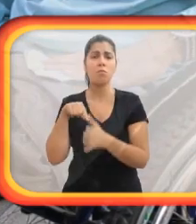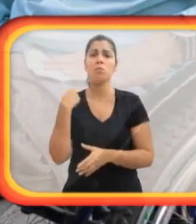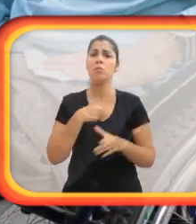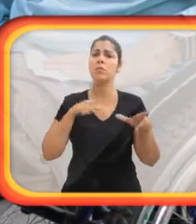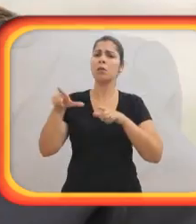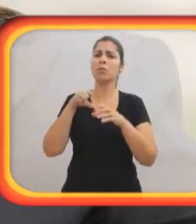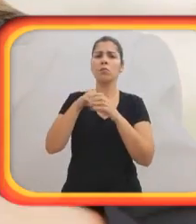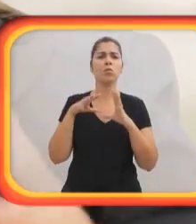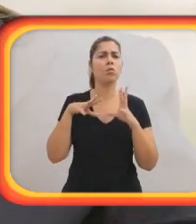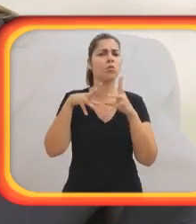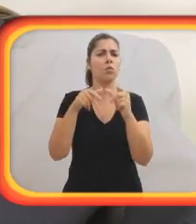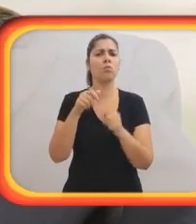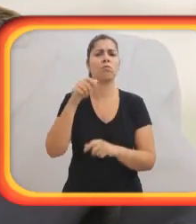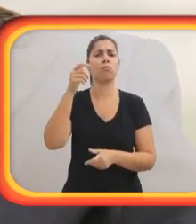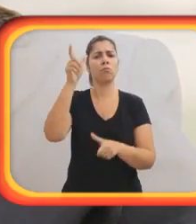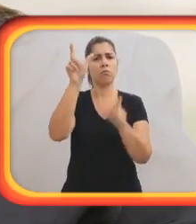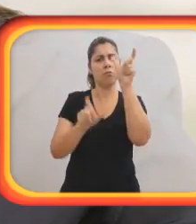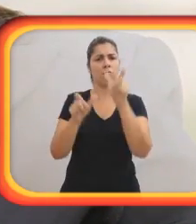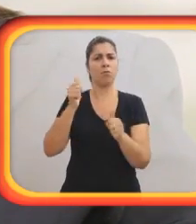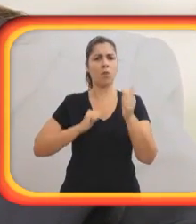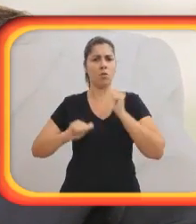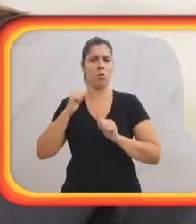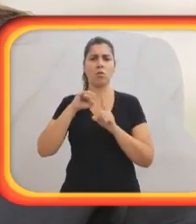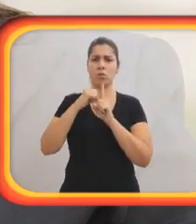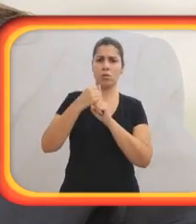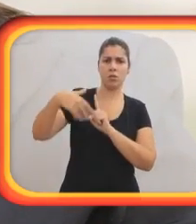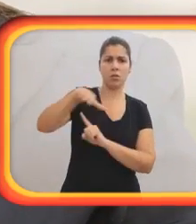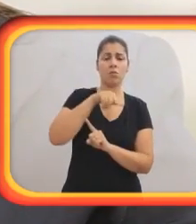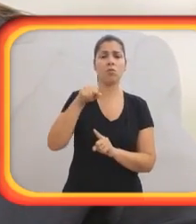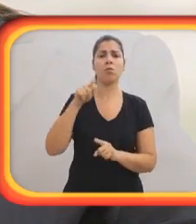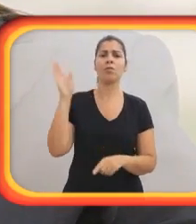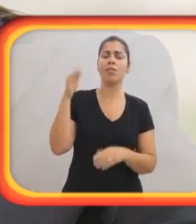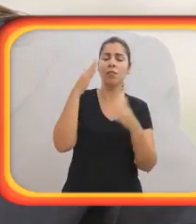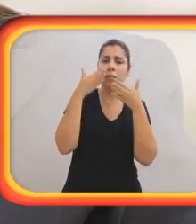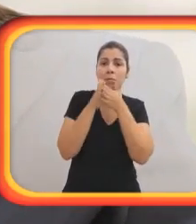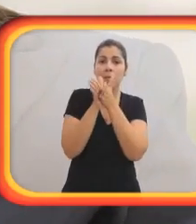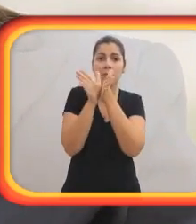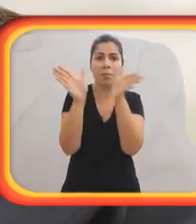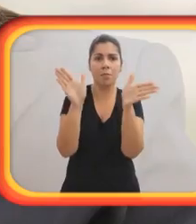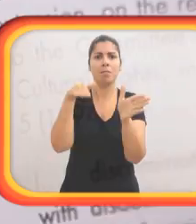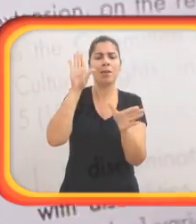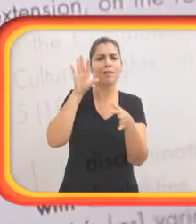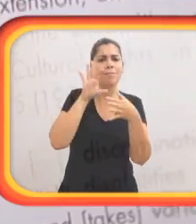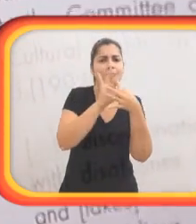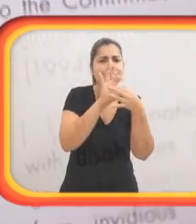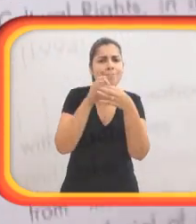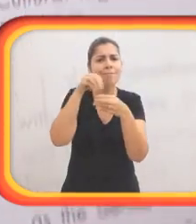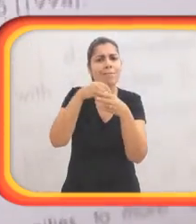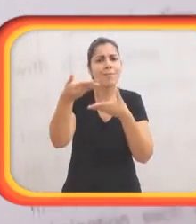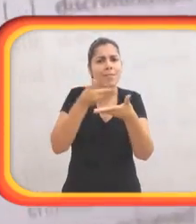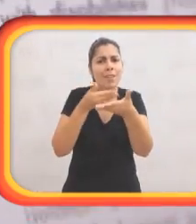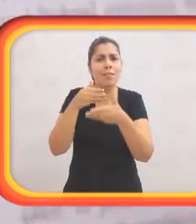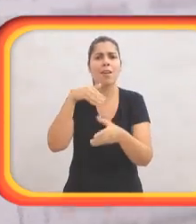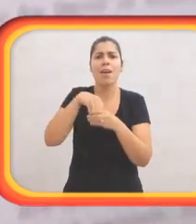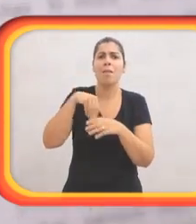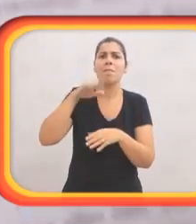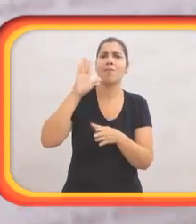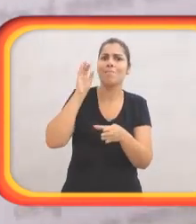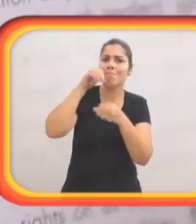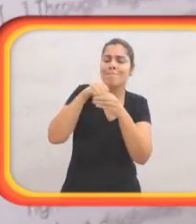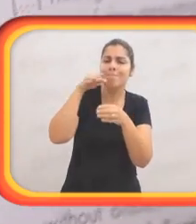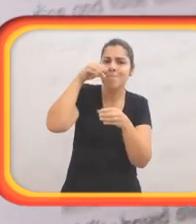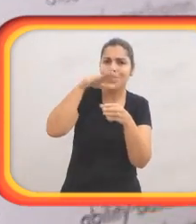organizada, comunidades. Nós trabalhamos com todos os atores da sociedade, né? Isso que traz a perspectiva mais